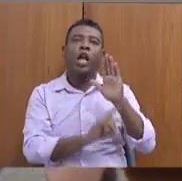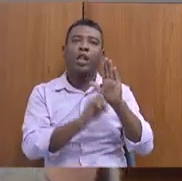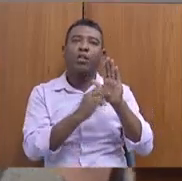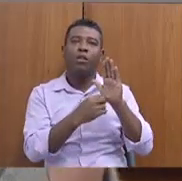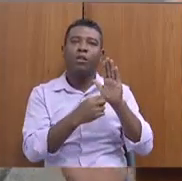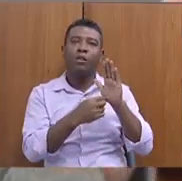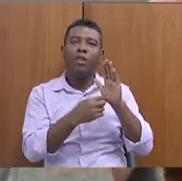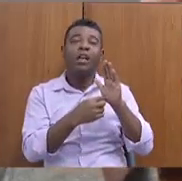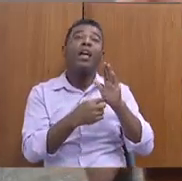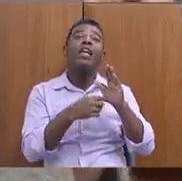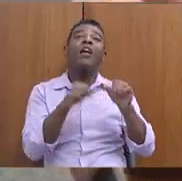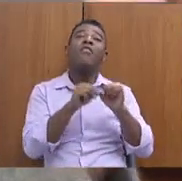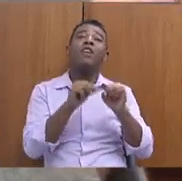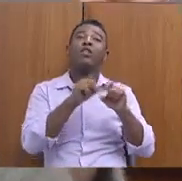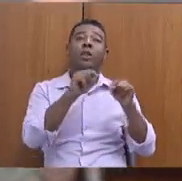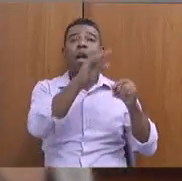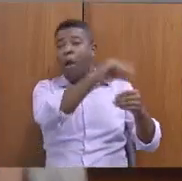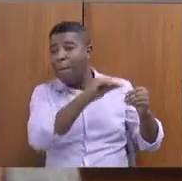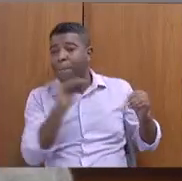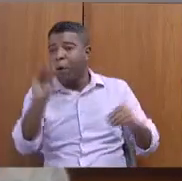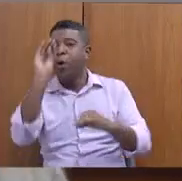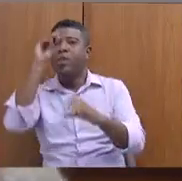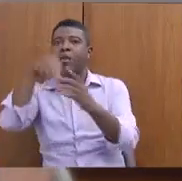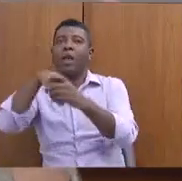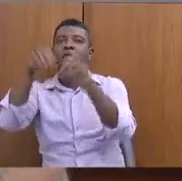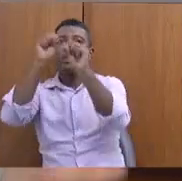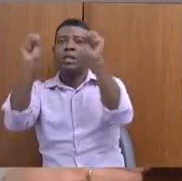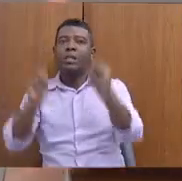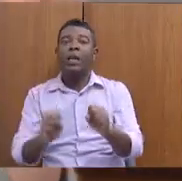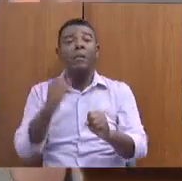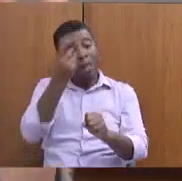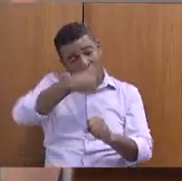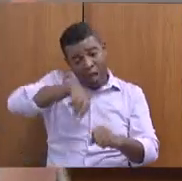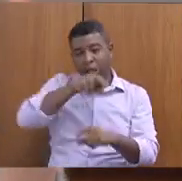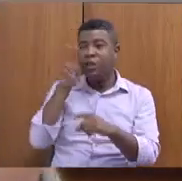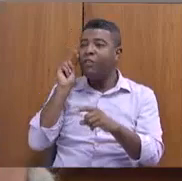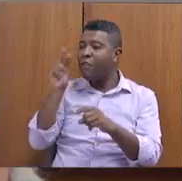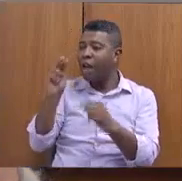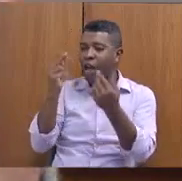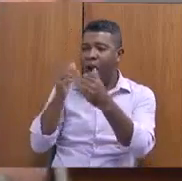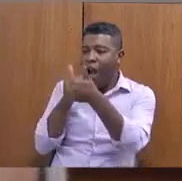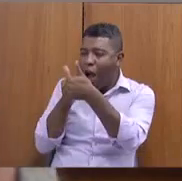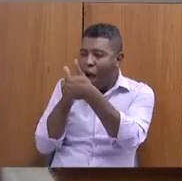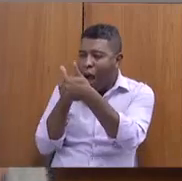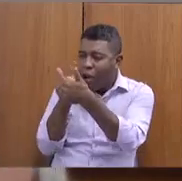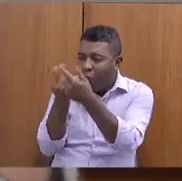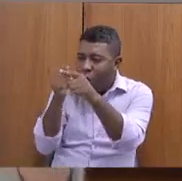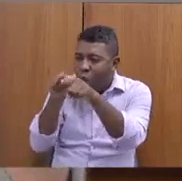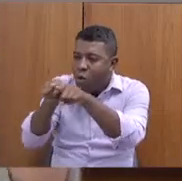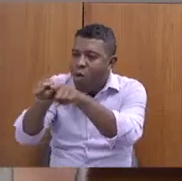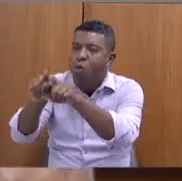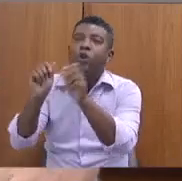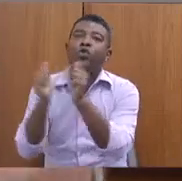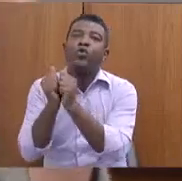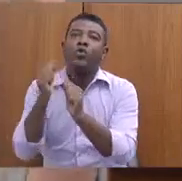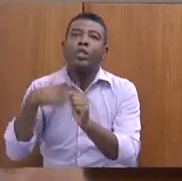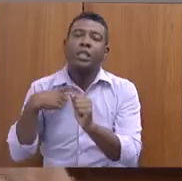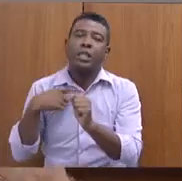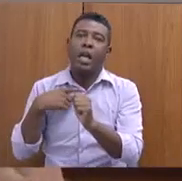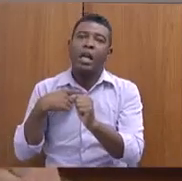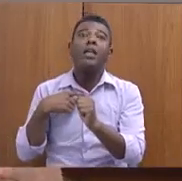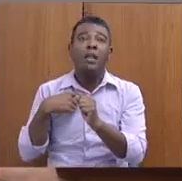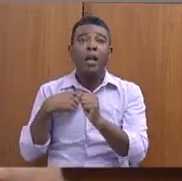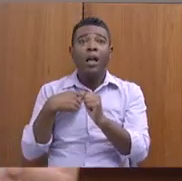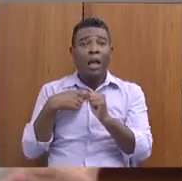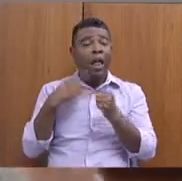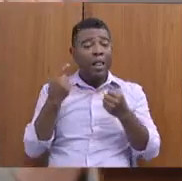desse sistema e nós vemos o acompanhamento disso. Além de ver o acompanhamento do resultado, do apoio a essa